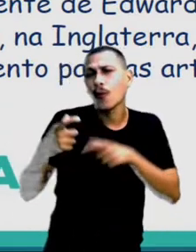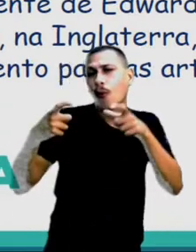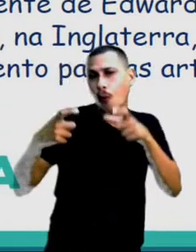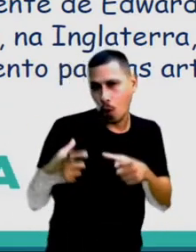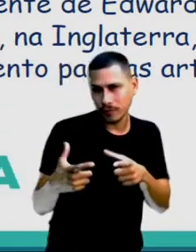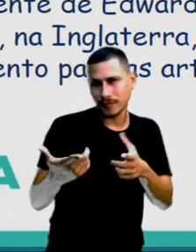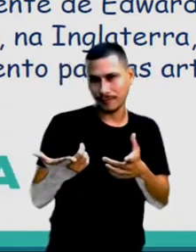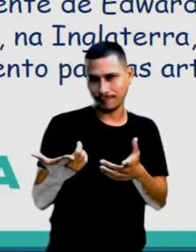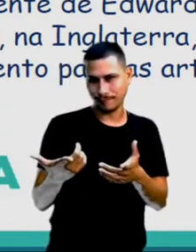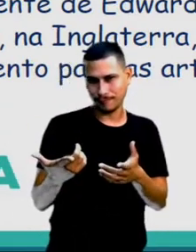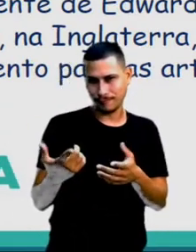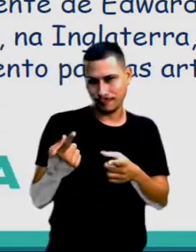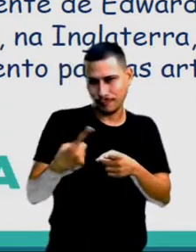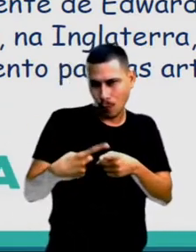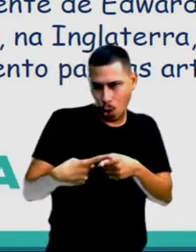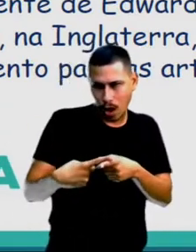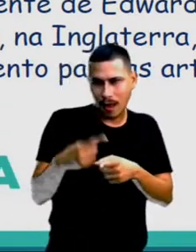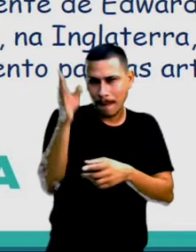Francisco